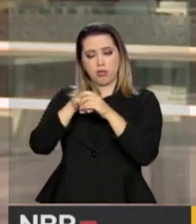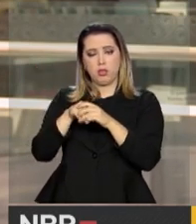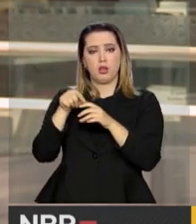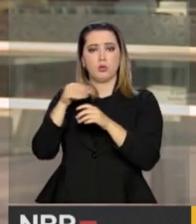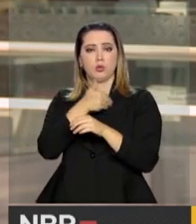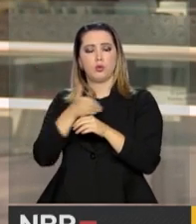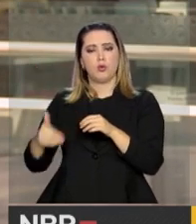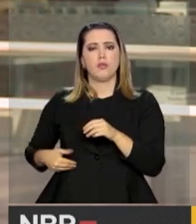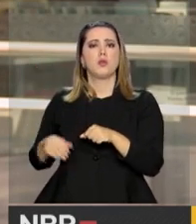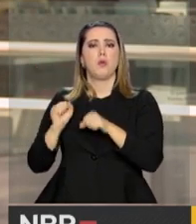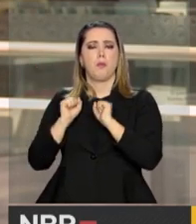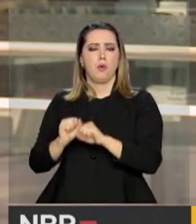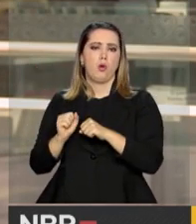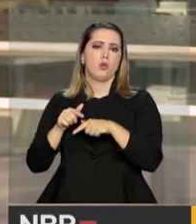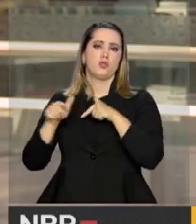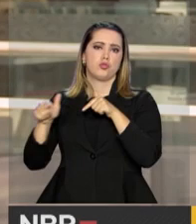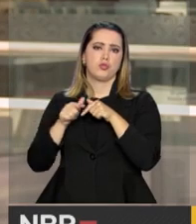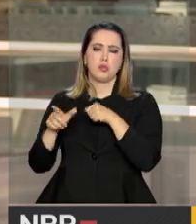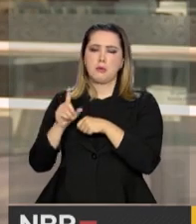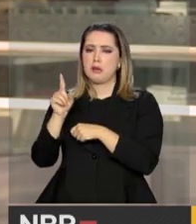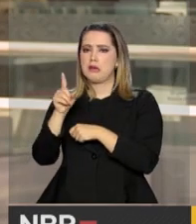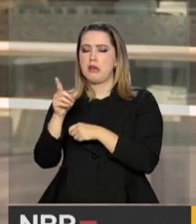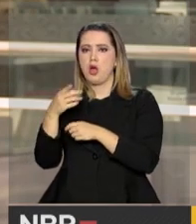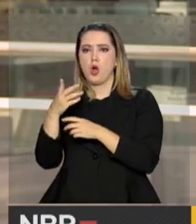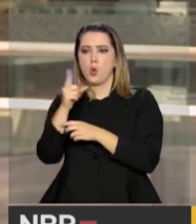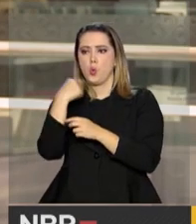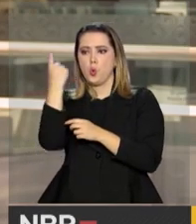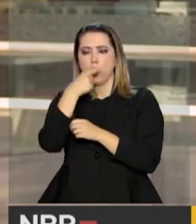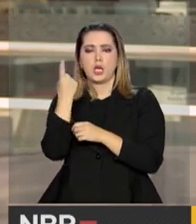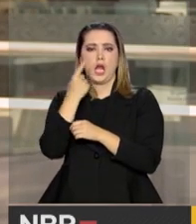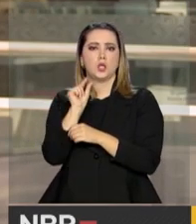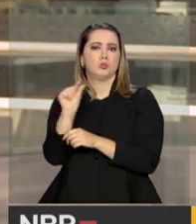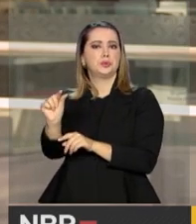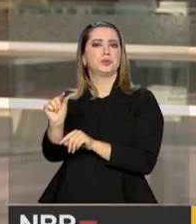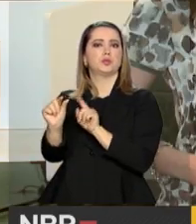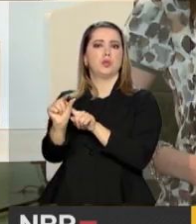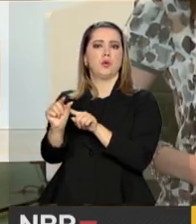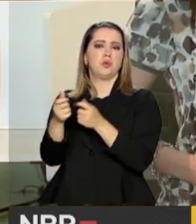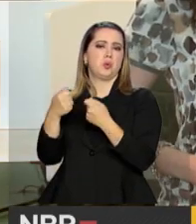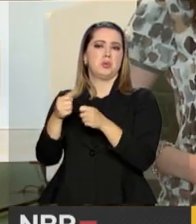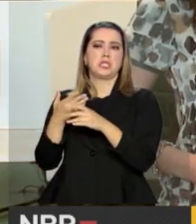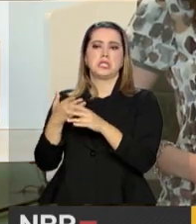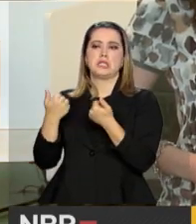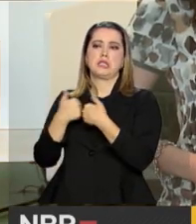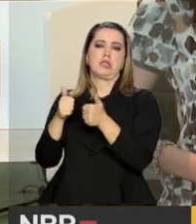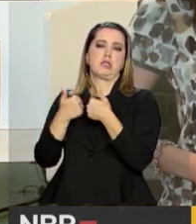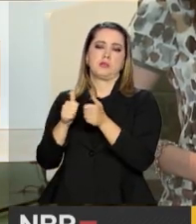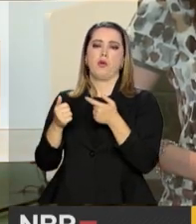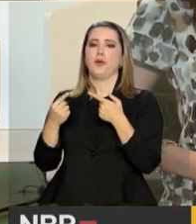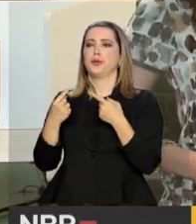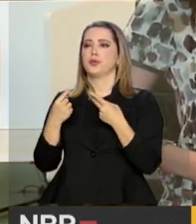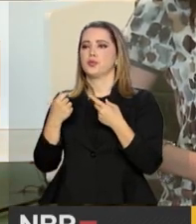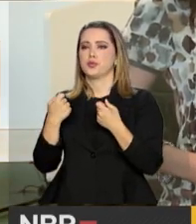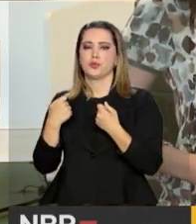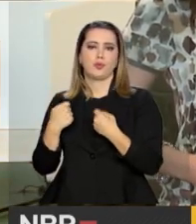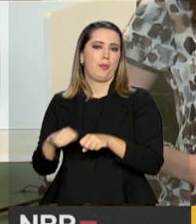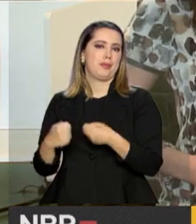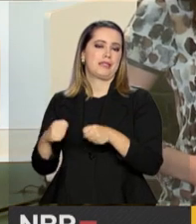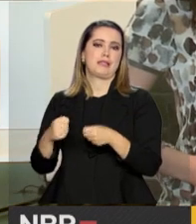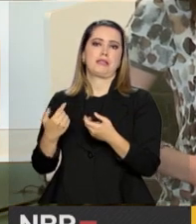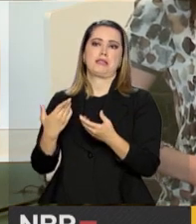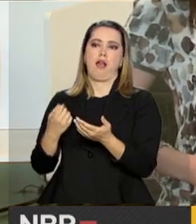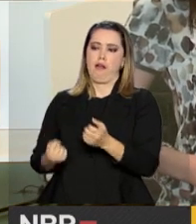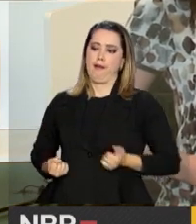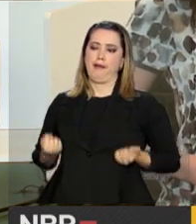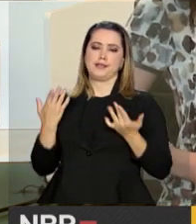o seu horário de expediente, reservando um espaço, sem a necessidade de deslocamento, sem a necessidade de maiores custos, o que